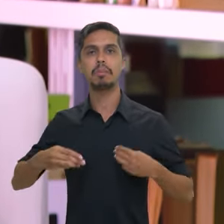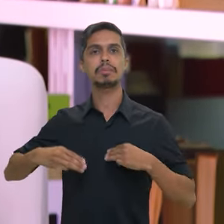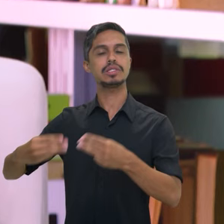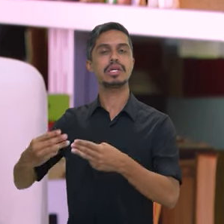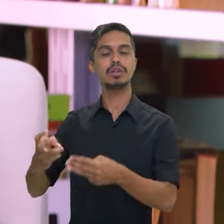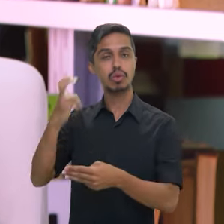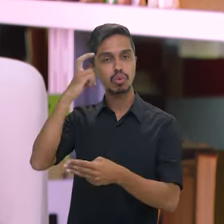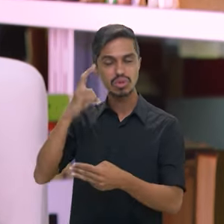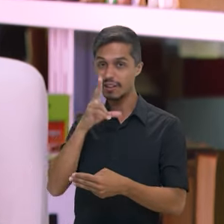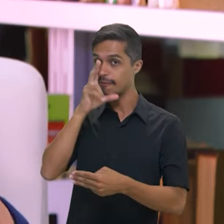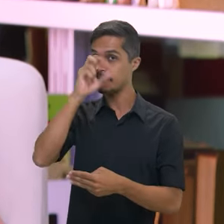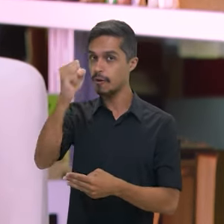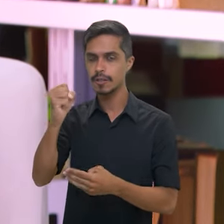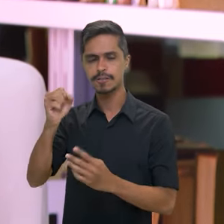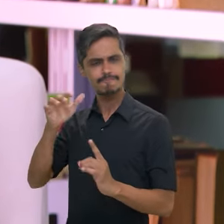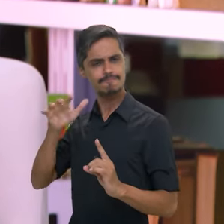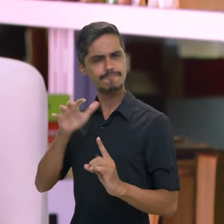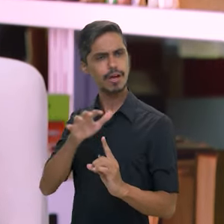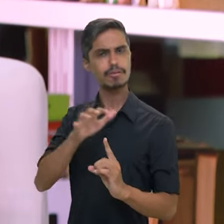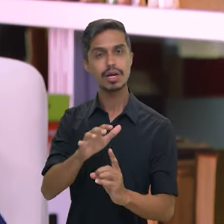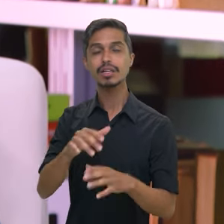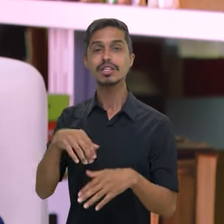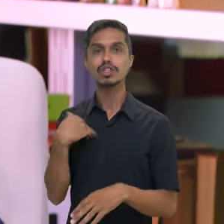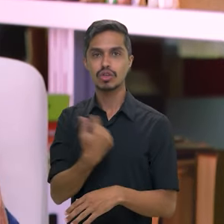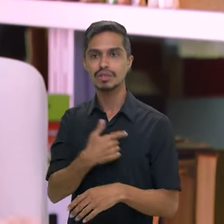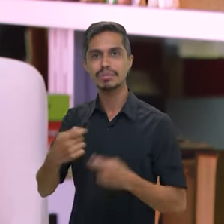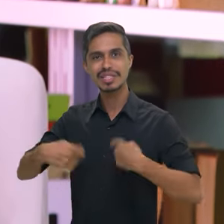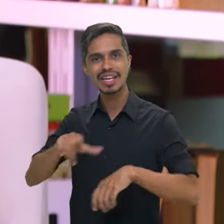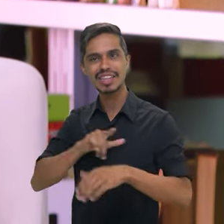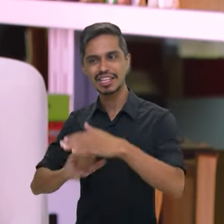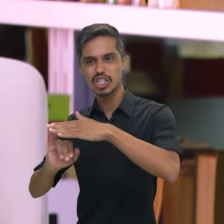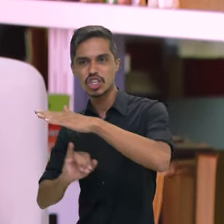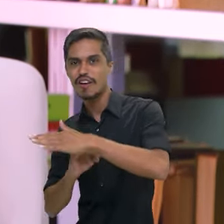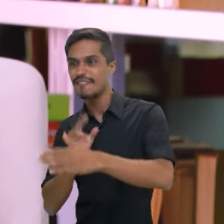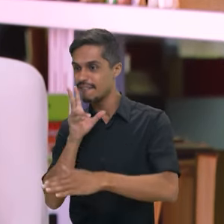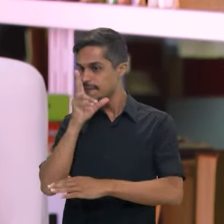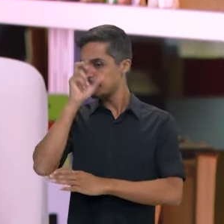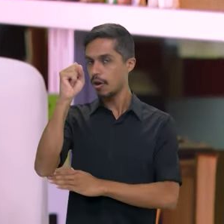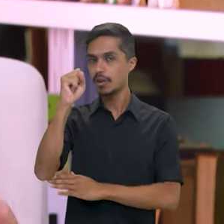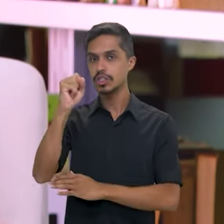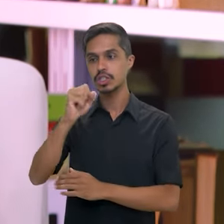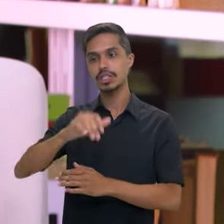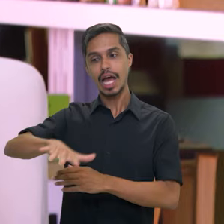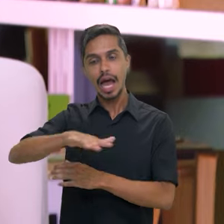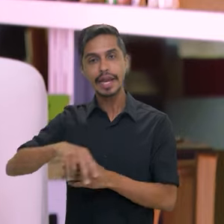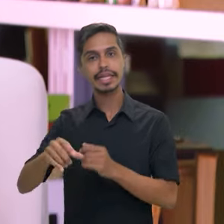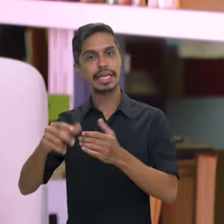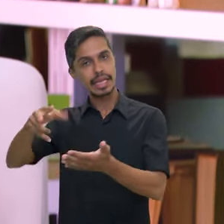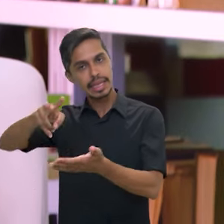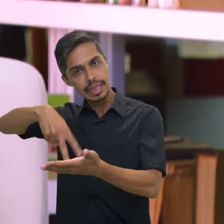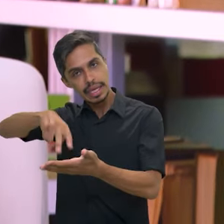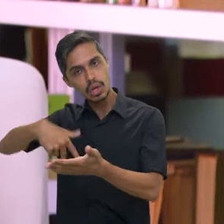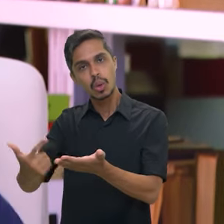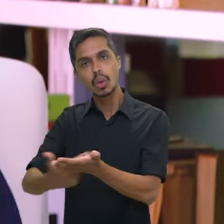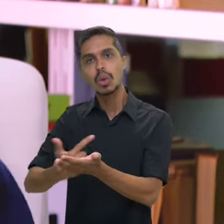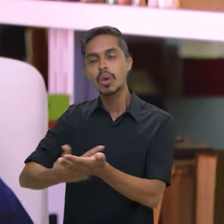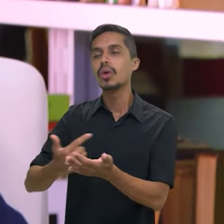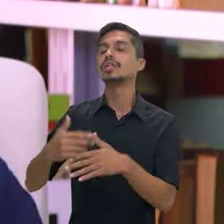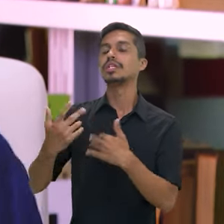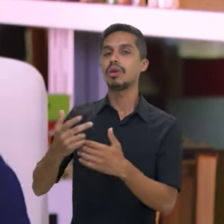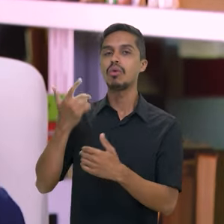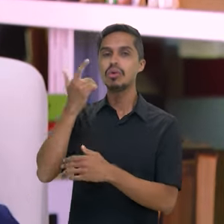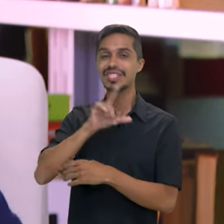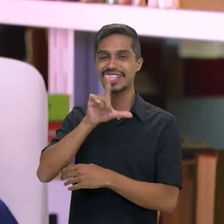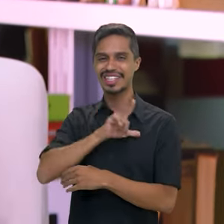gente precisa ter um Ministério da Cultura forte e precisa ter instituições fortes na área do Livro e da Leitura para que